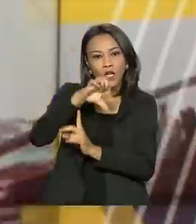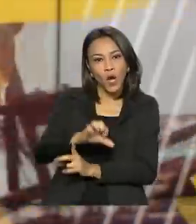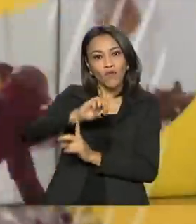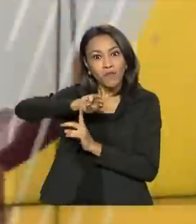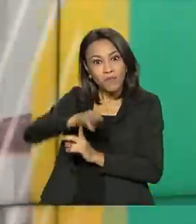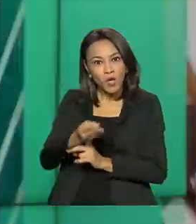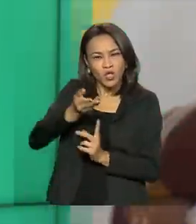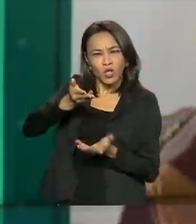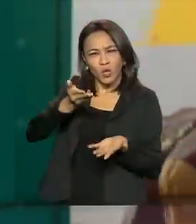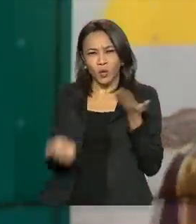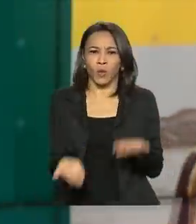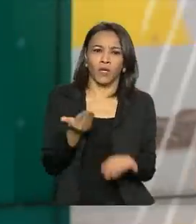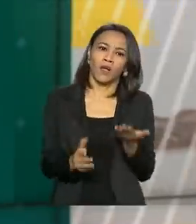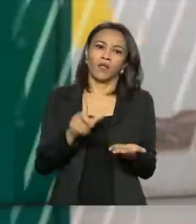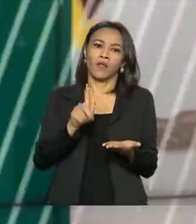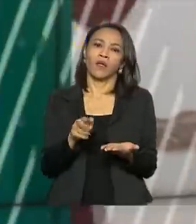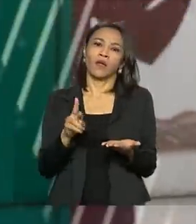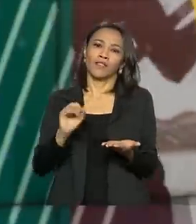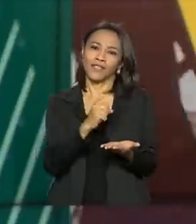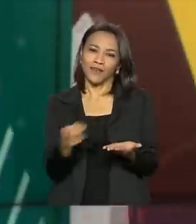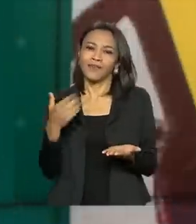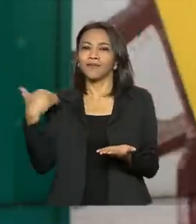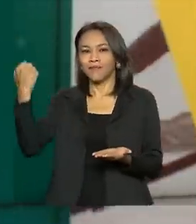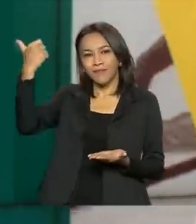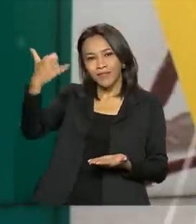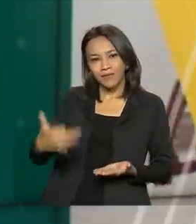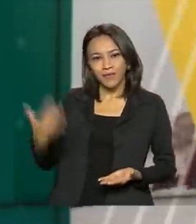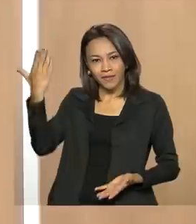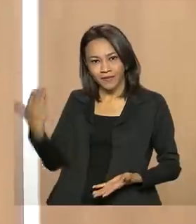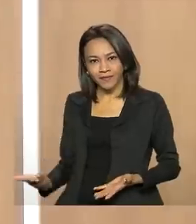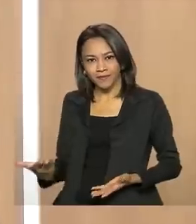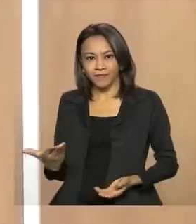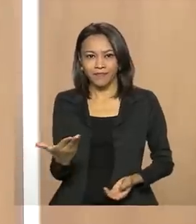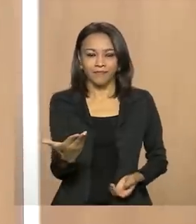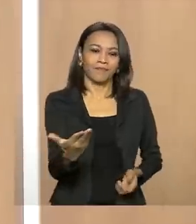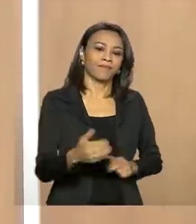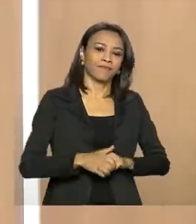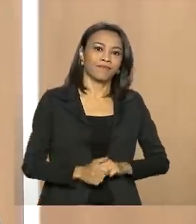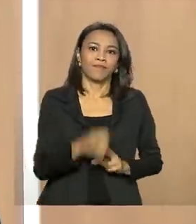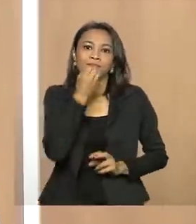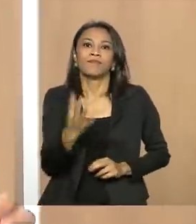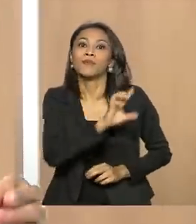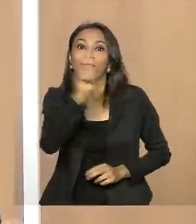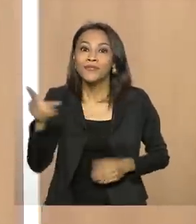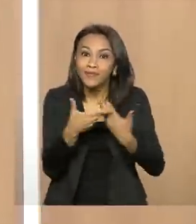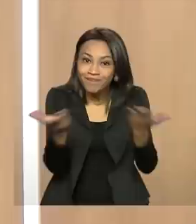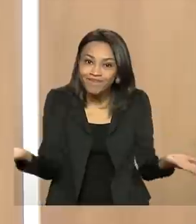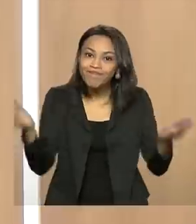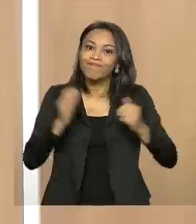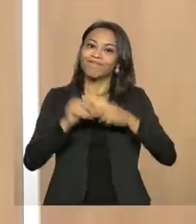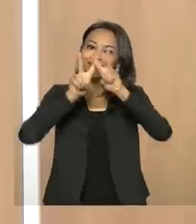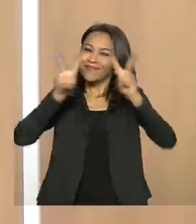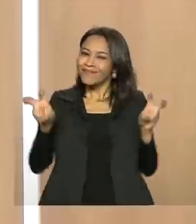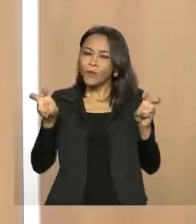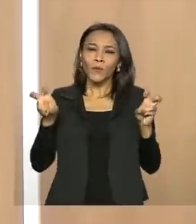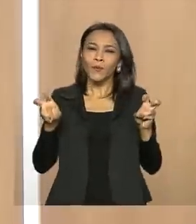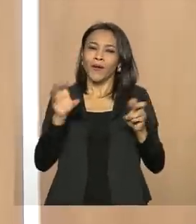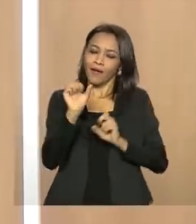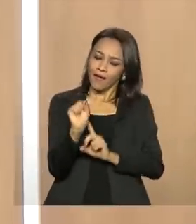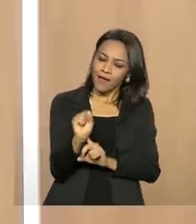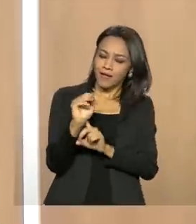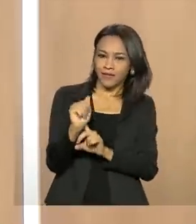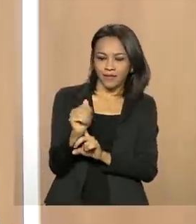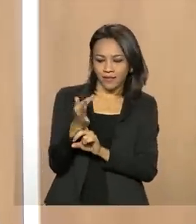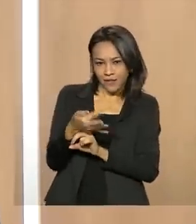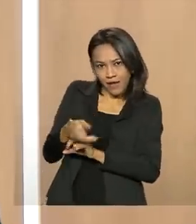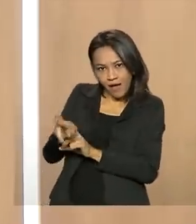toneladas de grãos. Quem comenta é Ricardo Caldas. Bom dia, bom dia a todos. Nosso tema de hoje é a safra de grãos